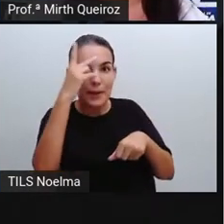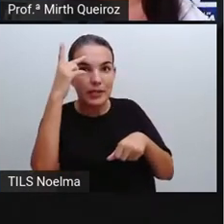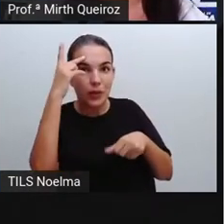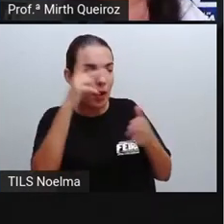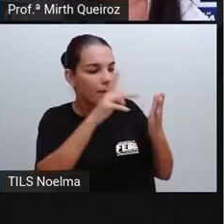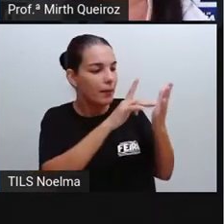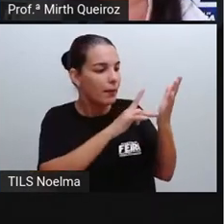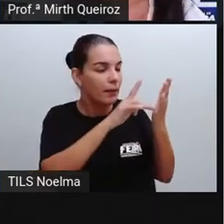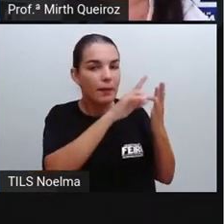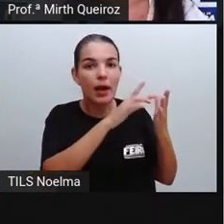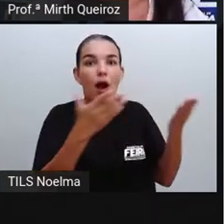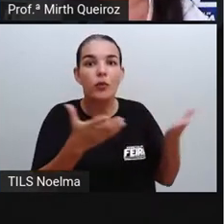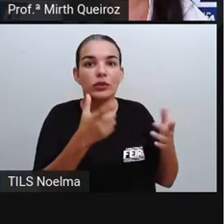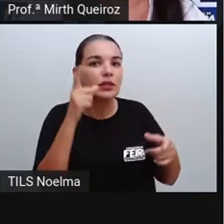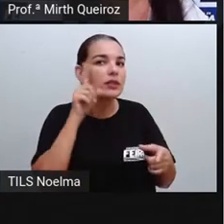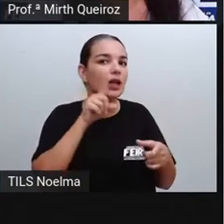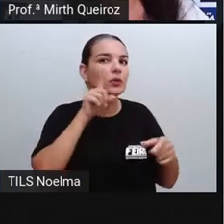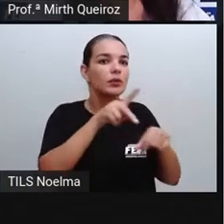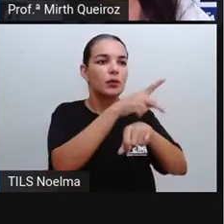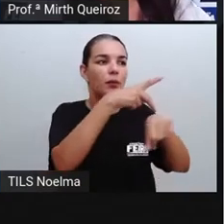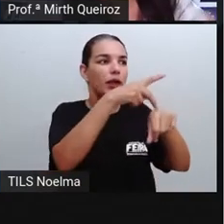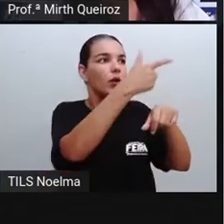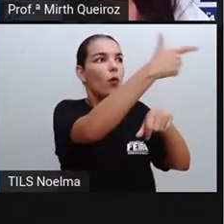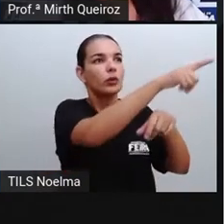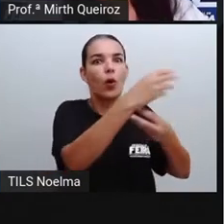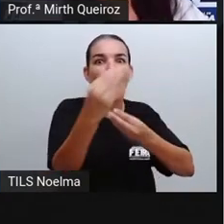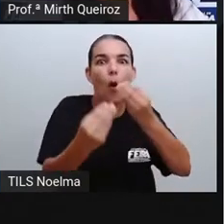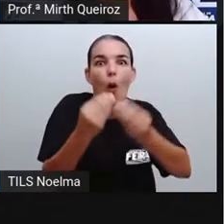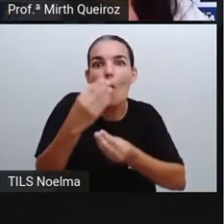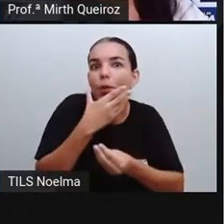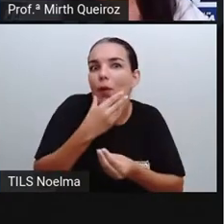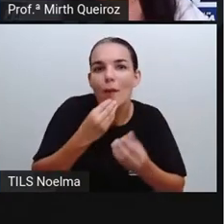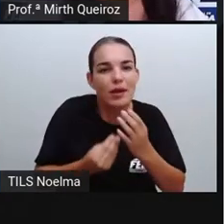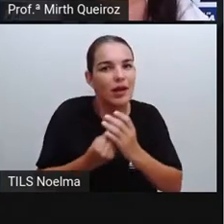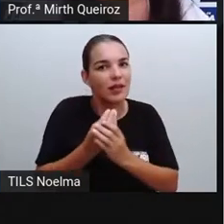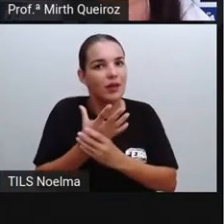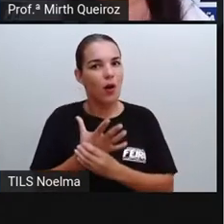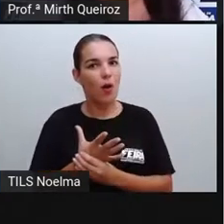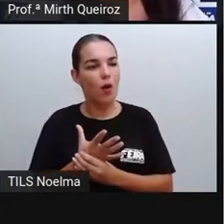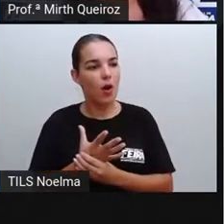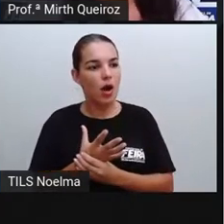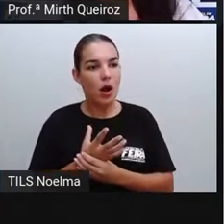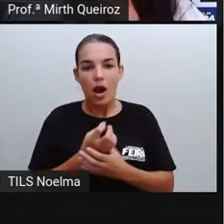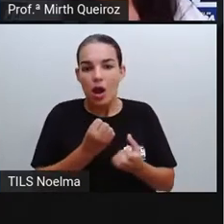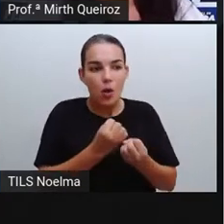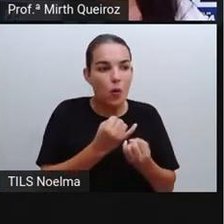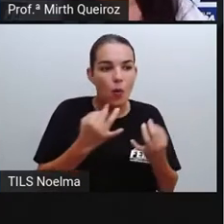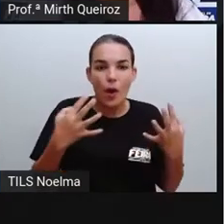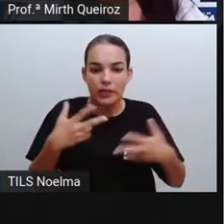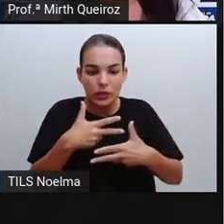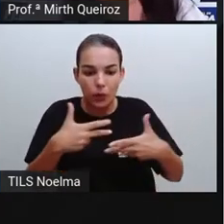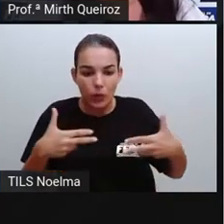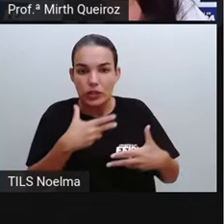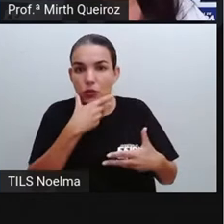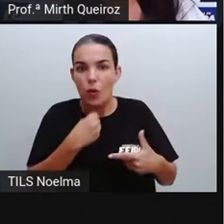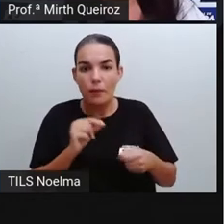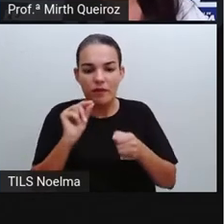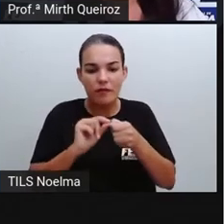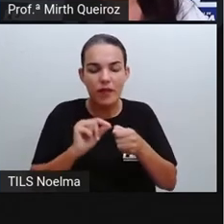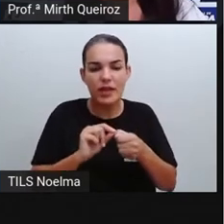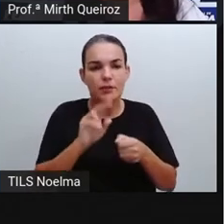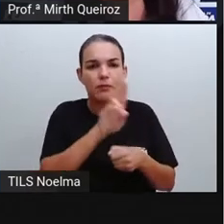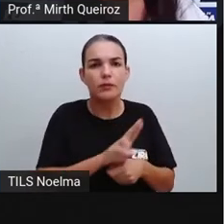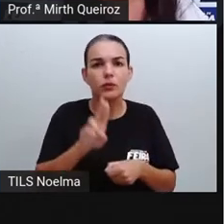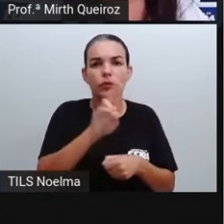telefônica, como é que isso acontece? Como foi que o homem criou isso? Quais foram os elementos que o homem utilizou para construir esse tipo de